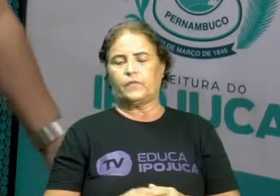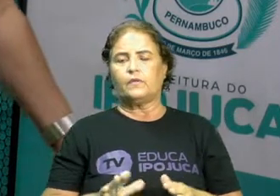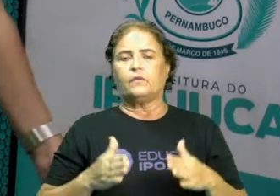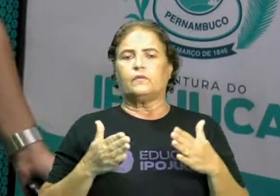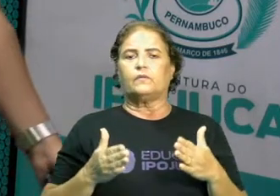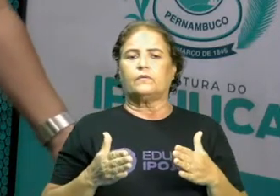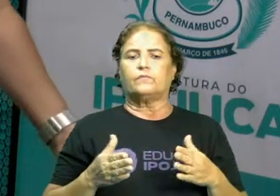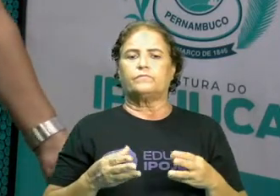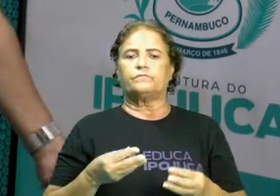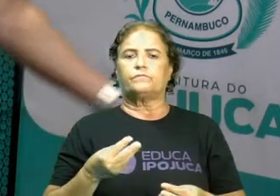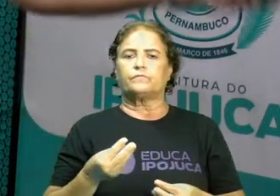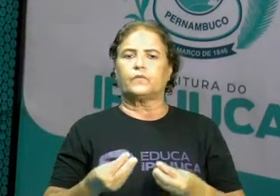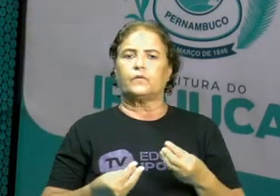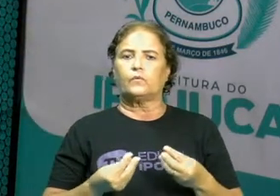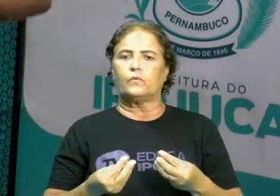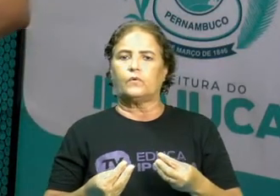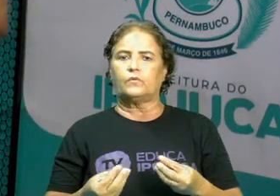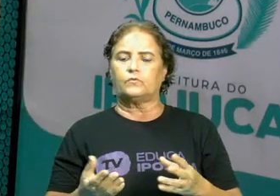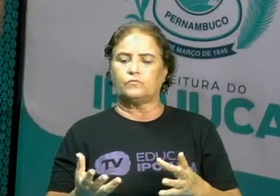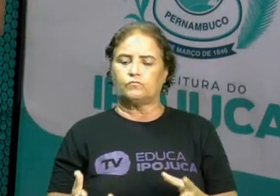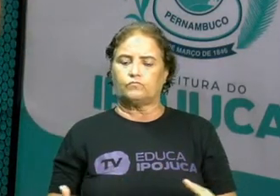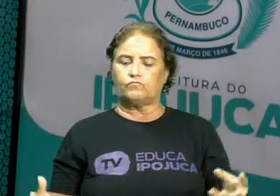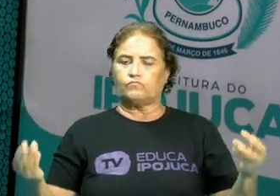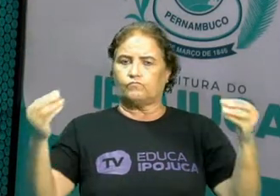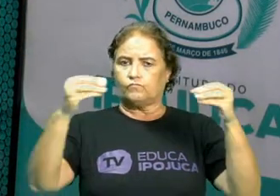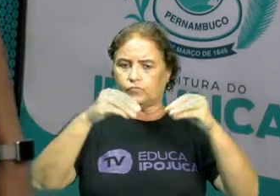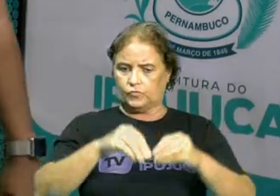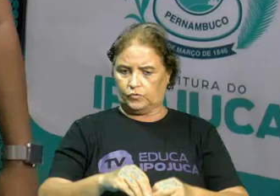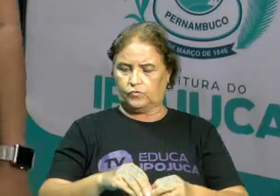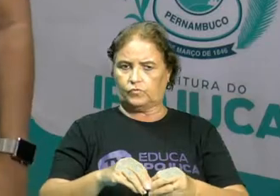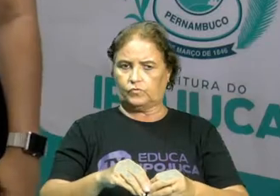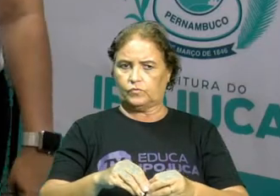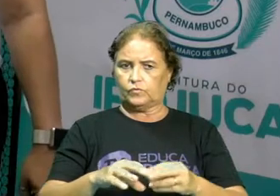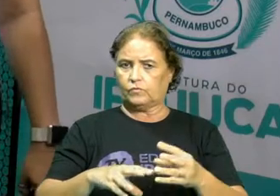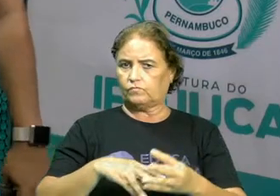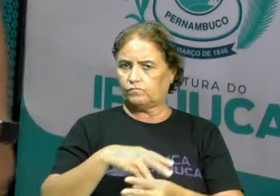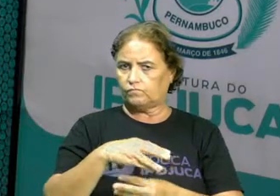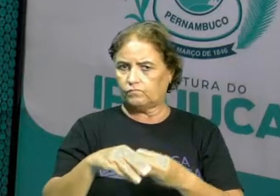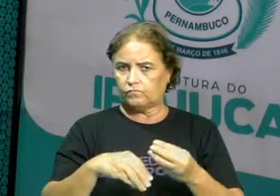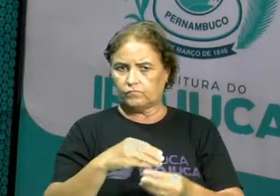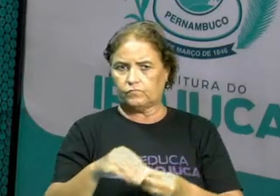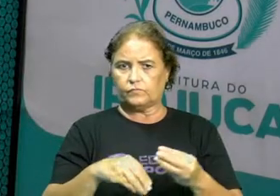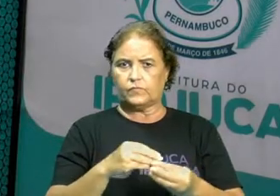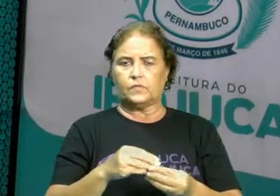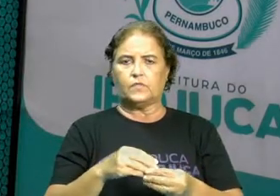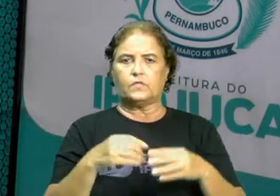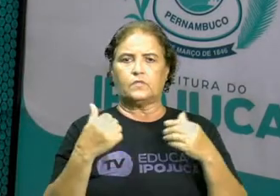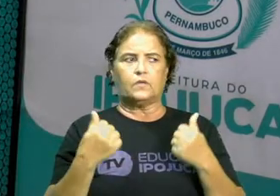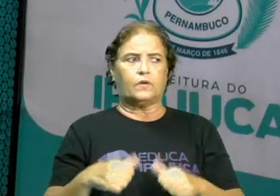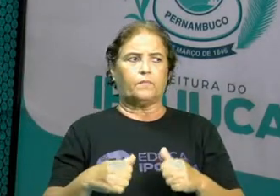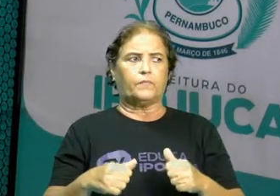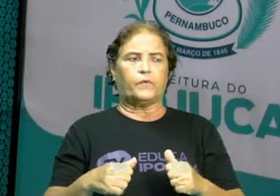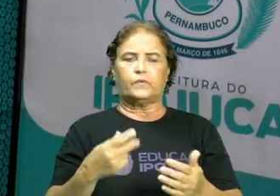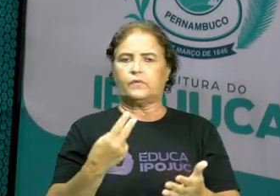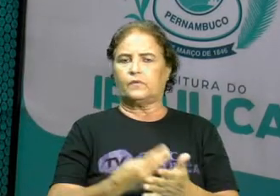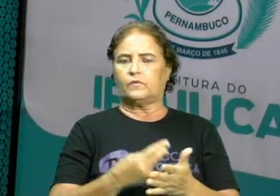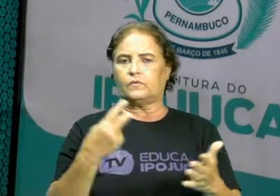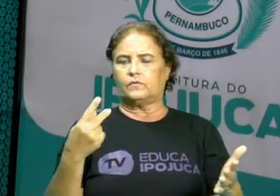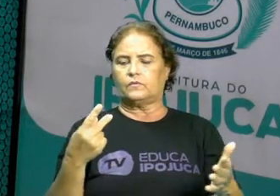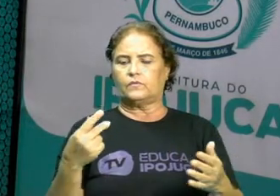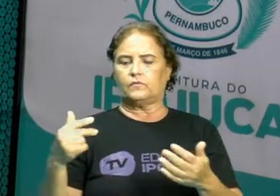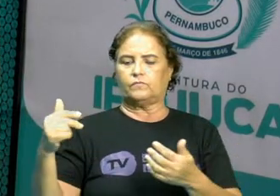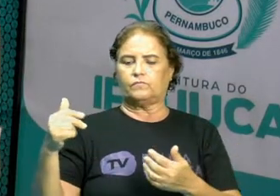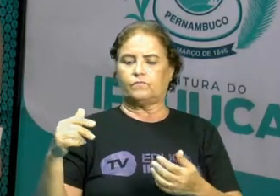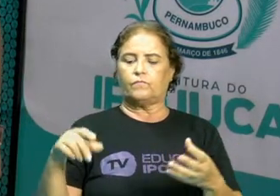quando eu pego essas substâncias e junto uma com as outras, podem ocasionar o que nós chamamos de reação